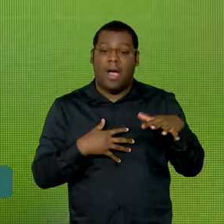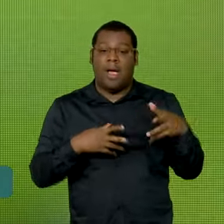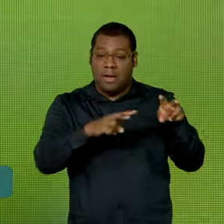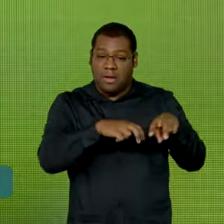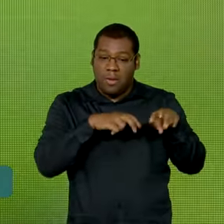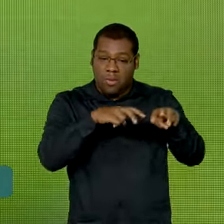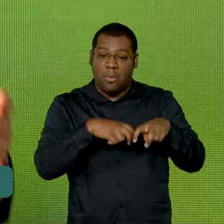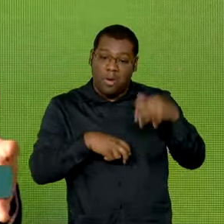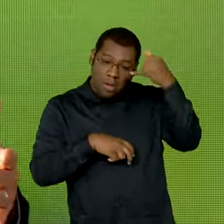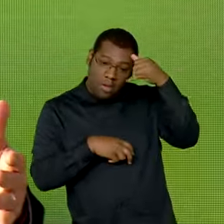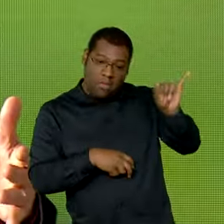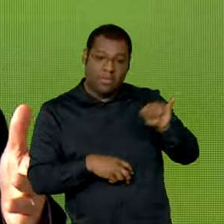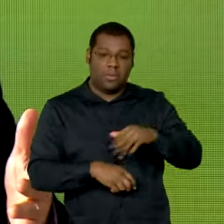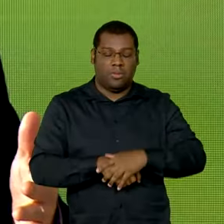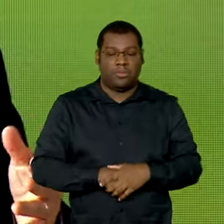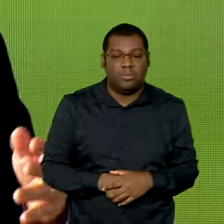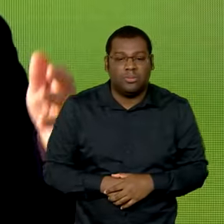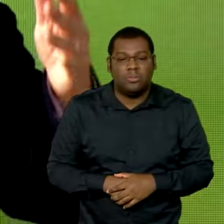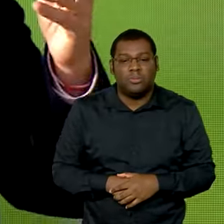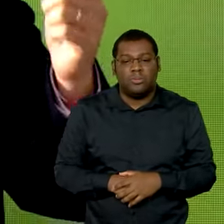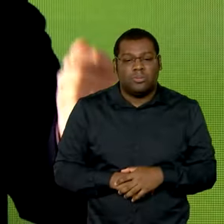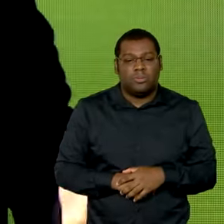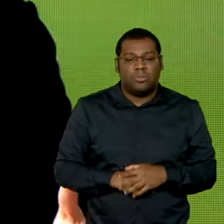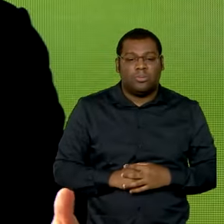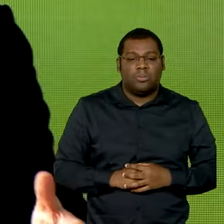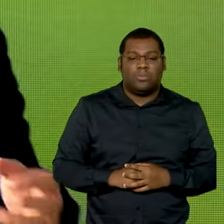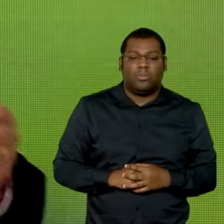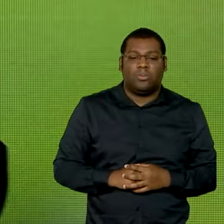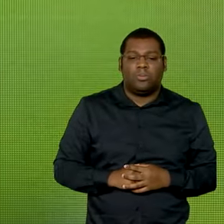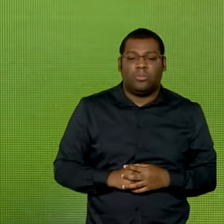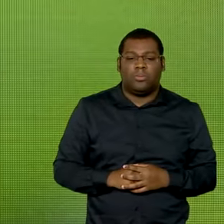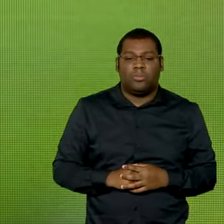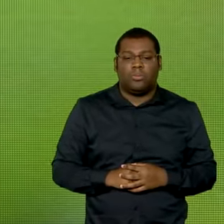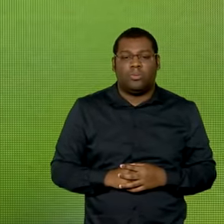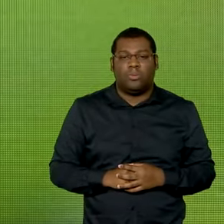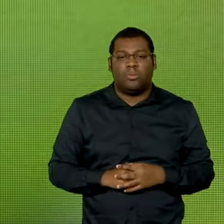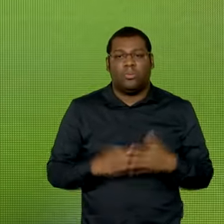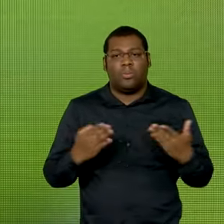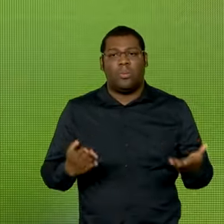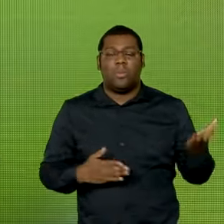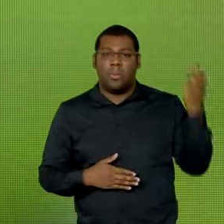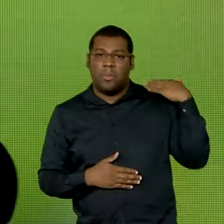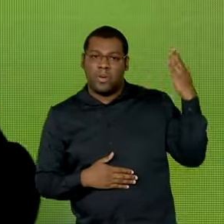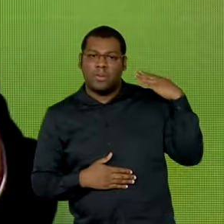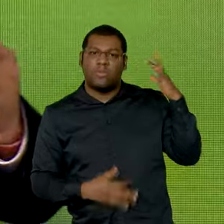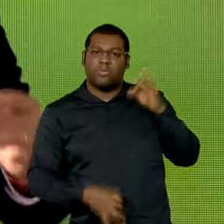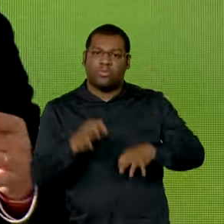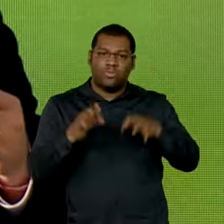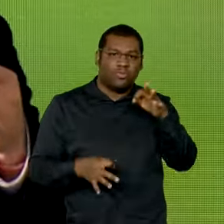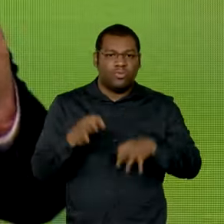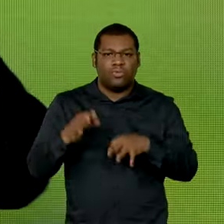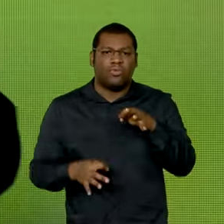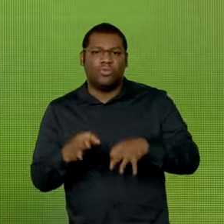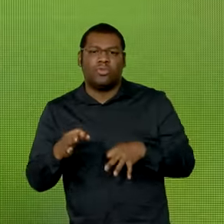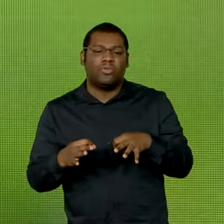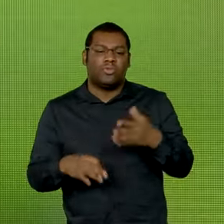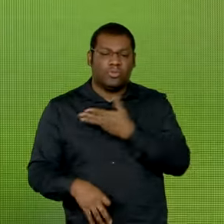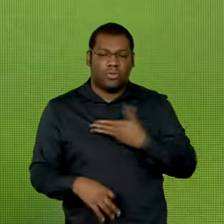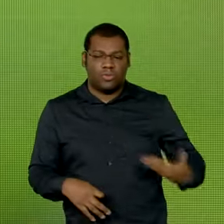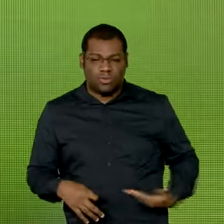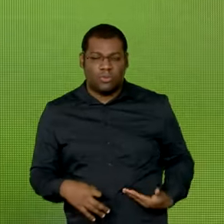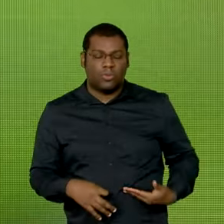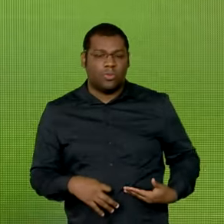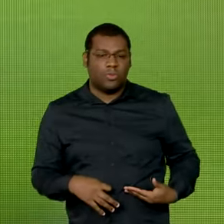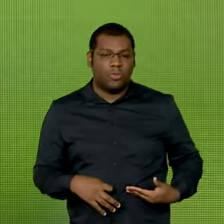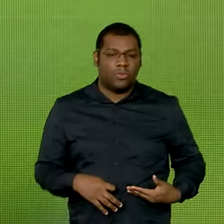aquele sistema de desapropriação, vocês lembram ou não? Vai para a Justiça, afere se tem ou não, está